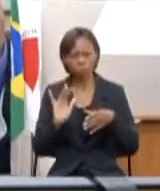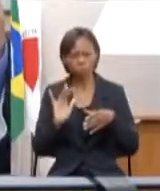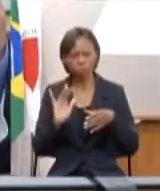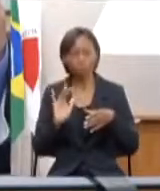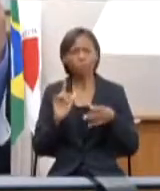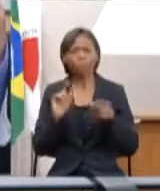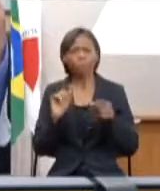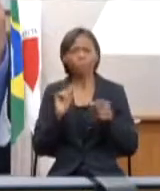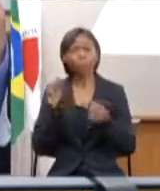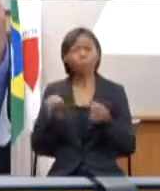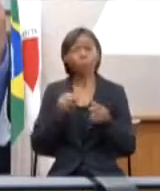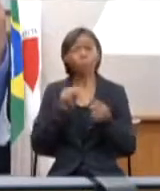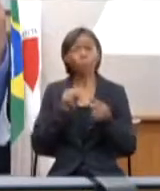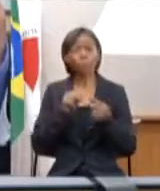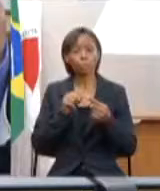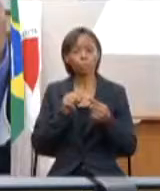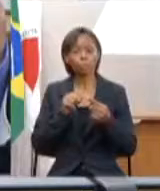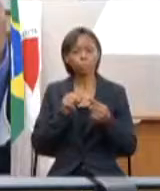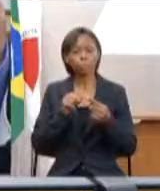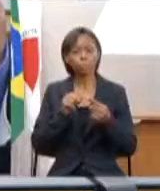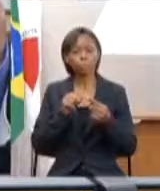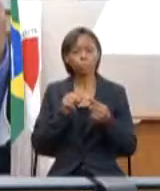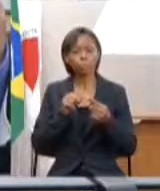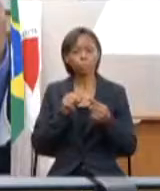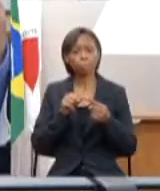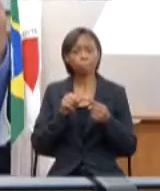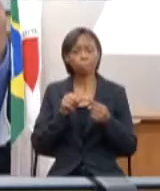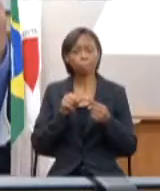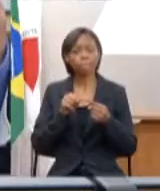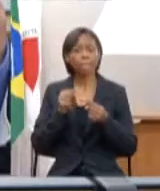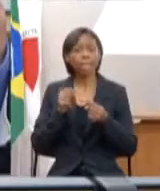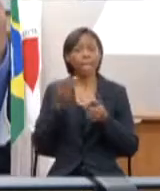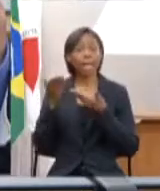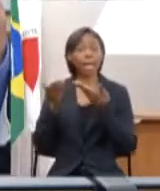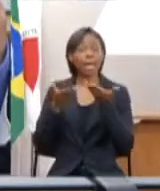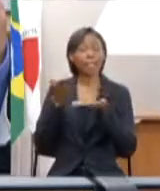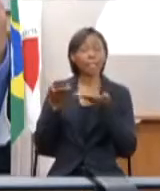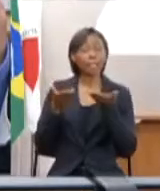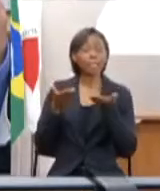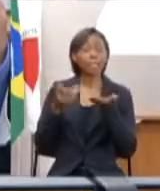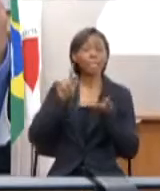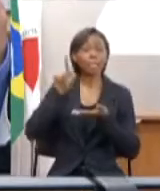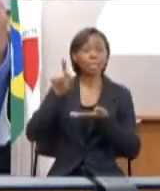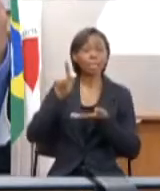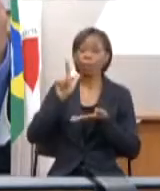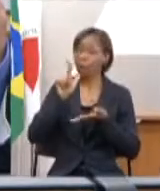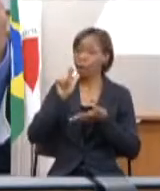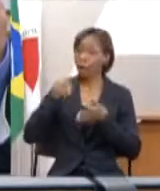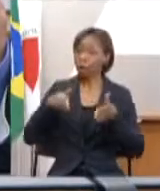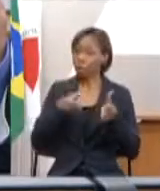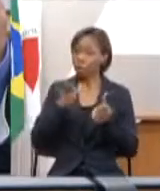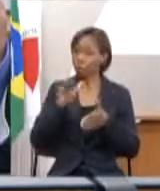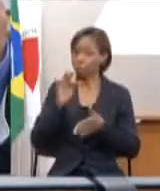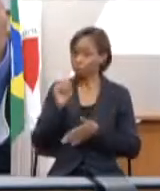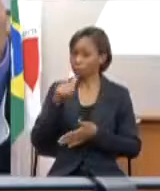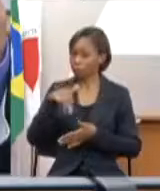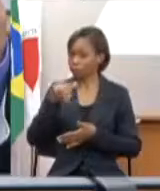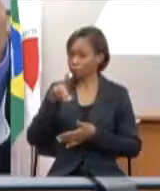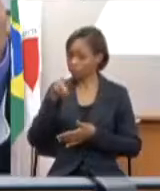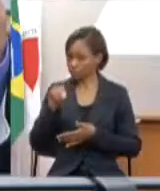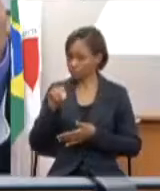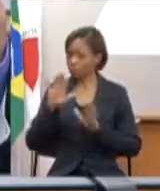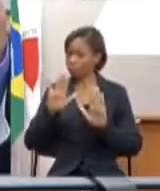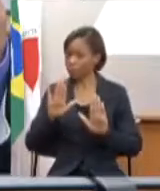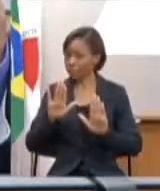visando atender a uma demanda de barragens no nordeste do estado na bacia do Rio Fanado contudo o projeto apresenta